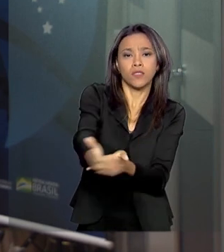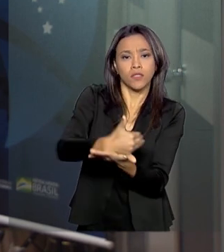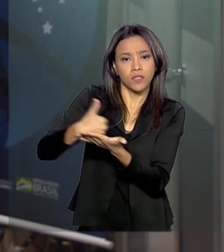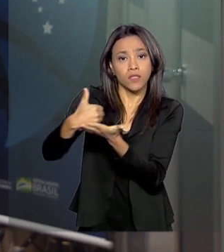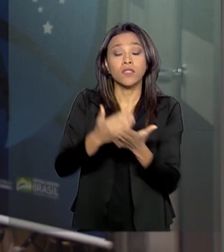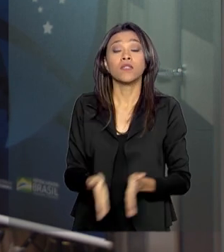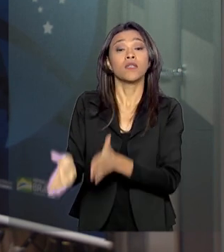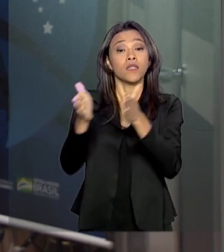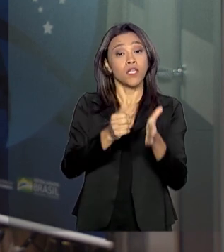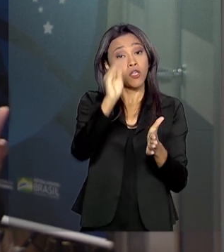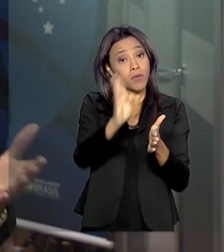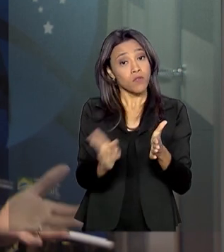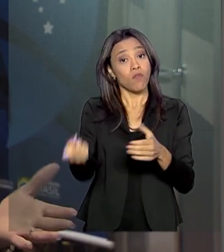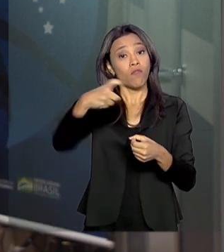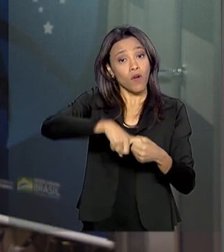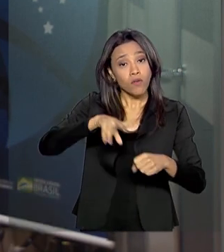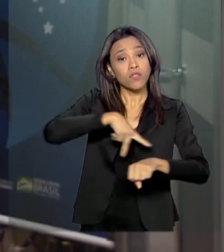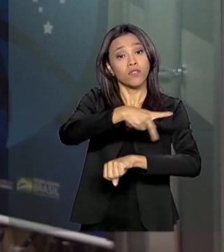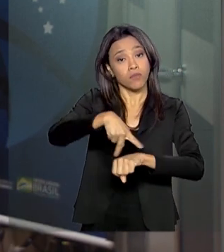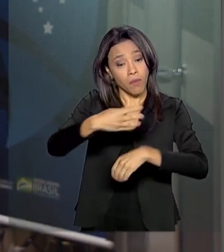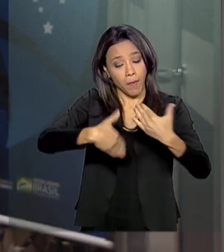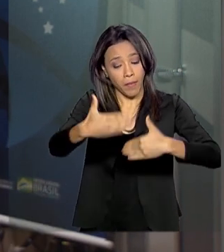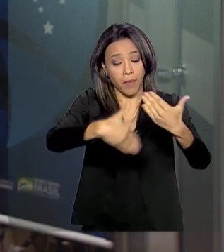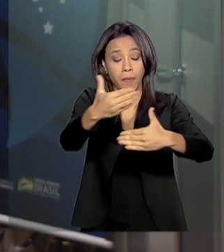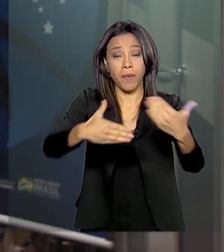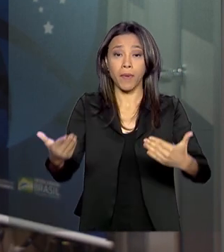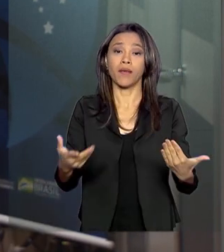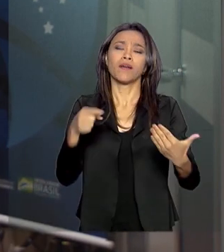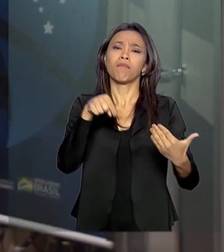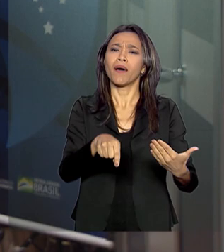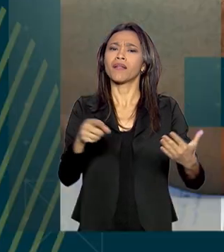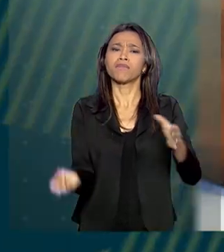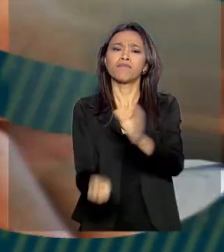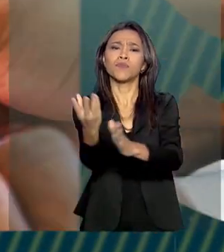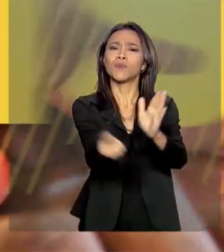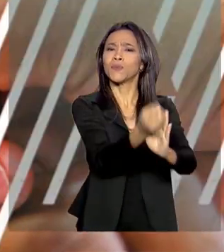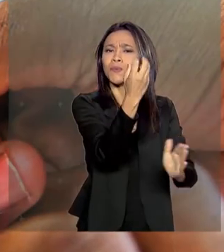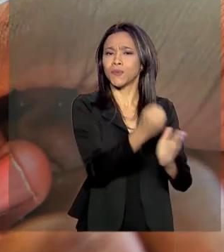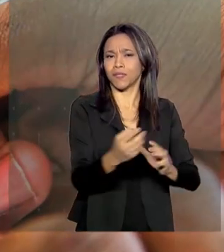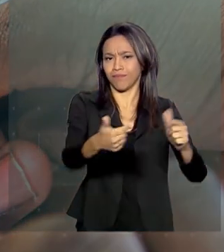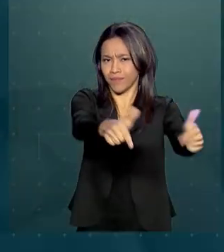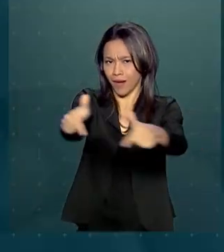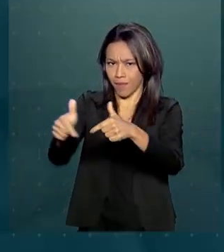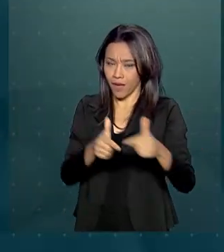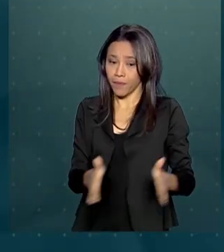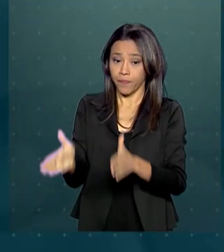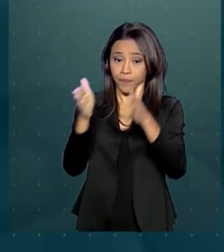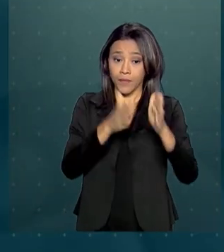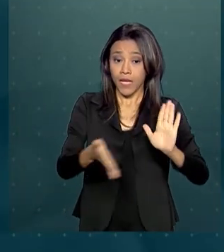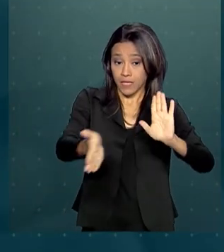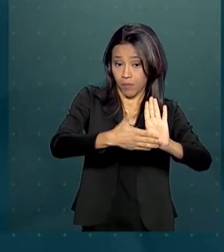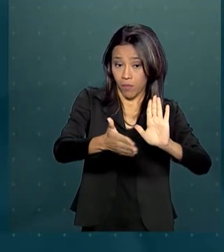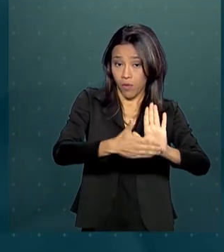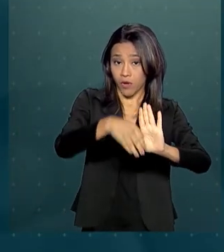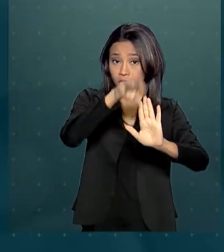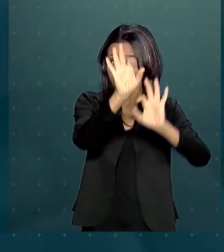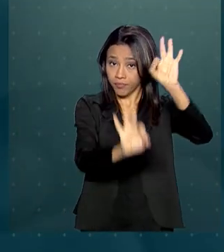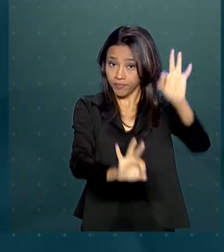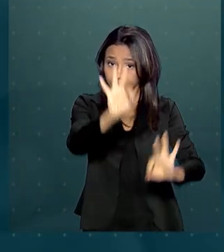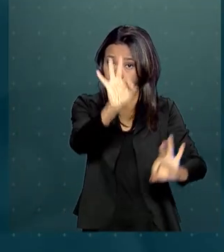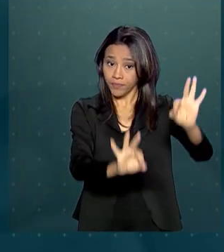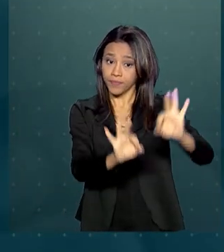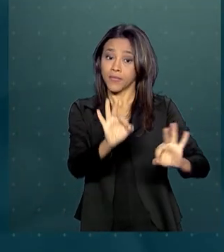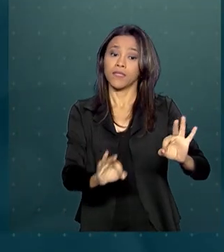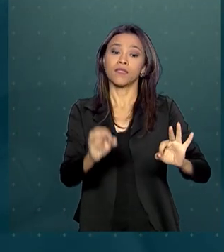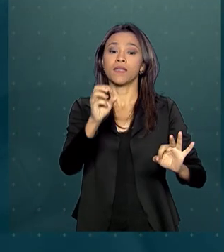criando um ambiente mais propício para os negócios e para a geração de empregos. O Mais Brasil é composto por três propostas de emenda à